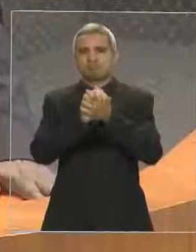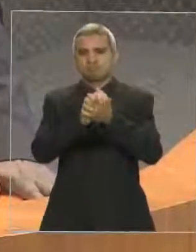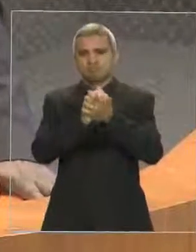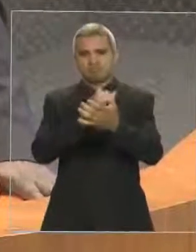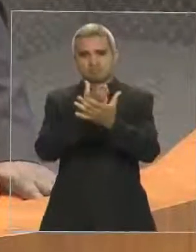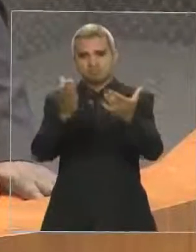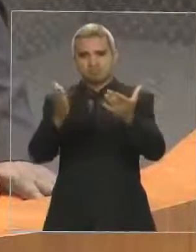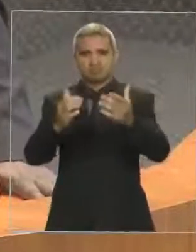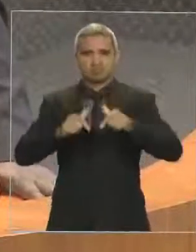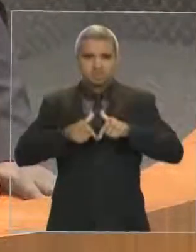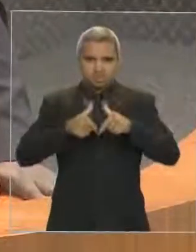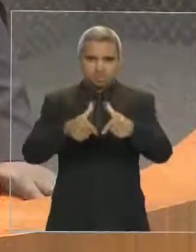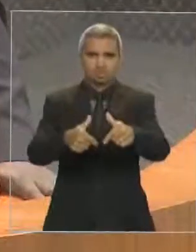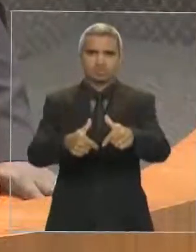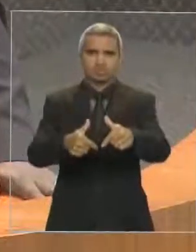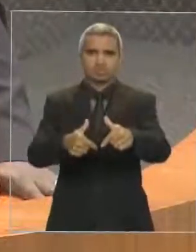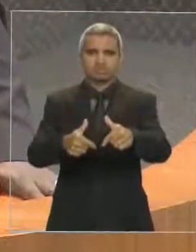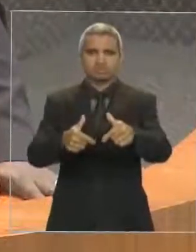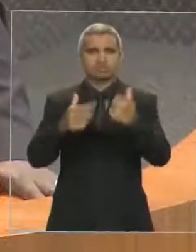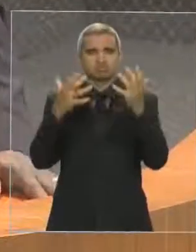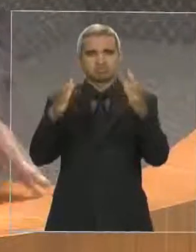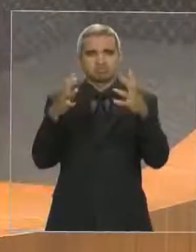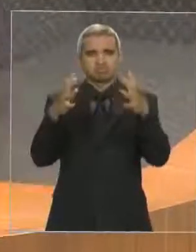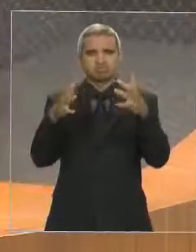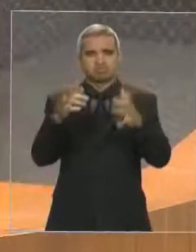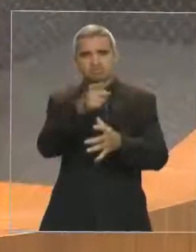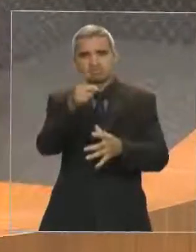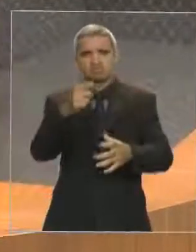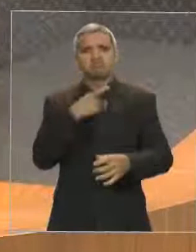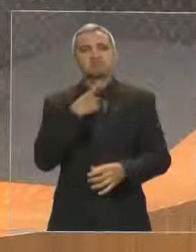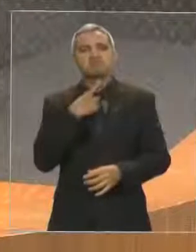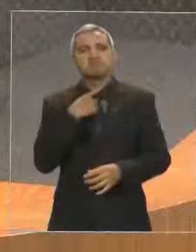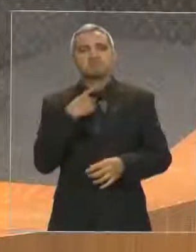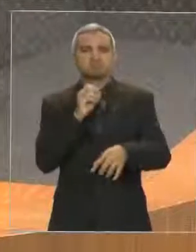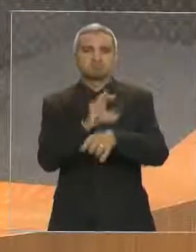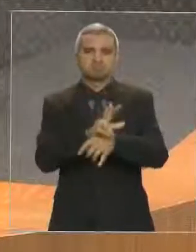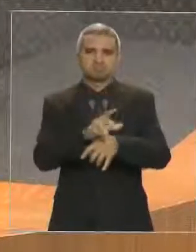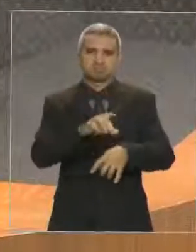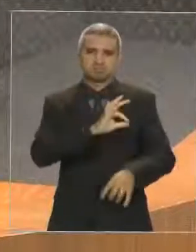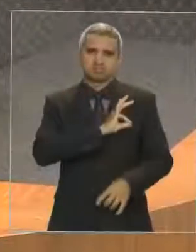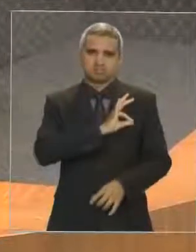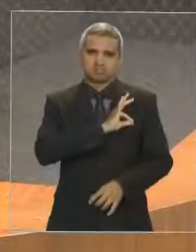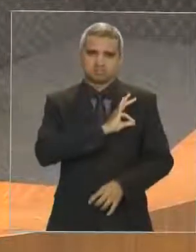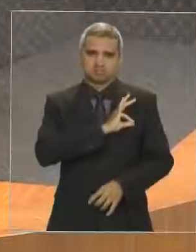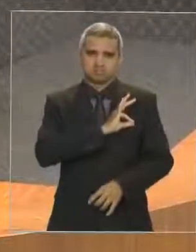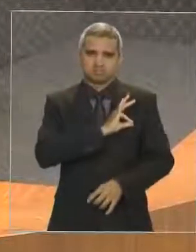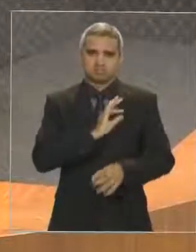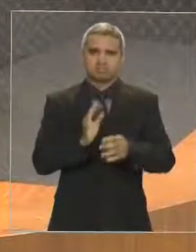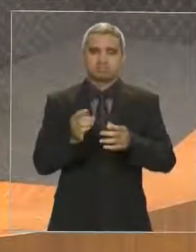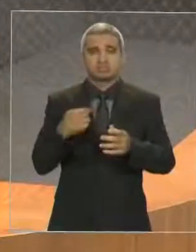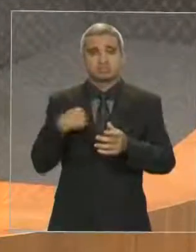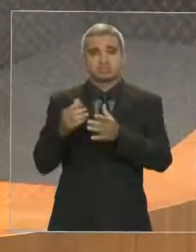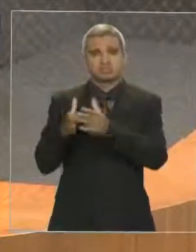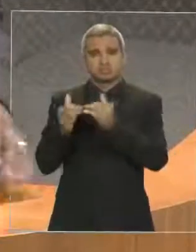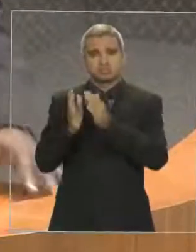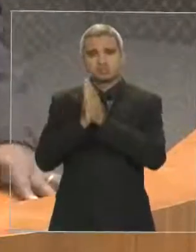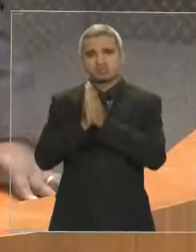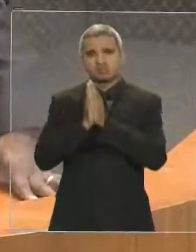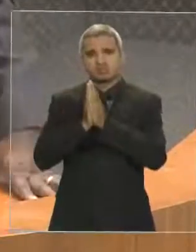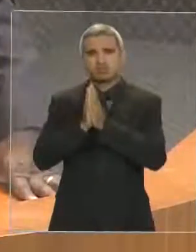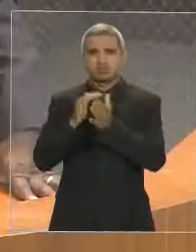quererem ser policiais militares. E aqui faço um apelo ao secretário de Segurança, Jefferson Portela,